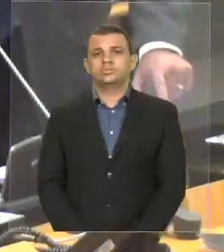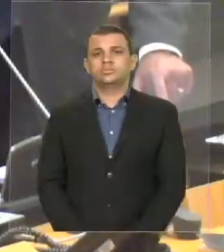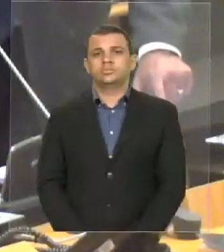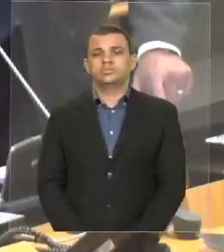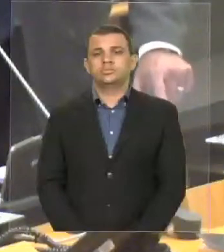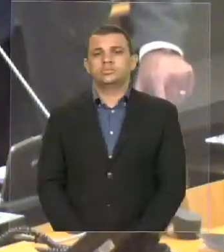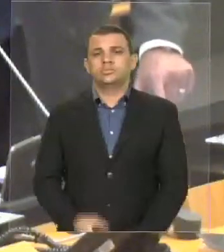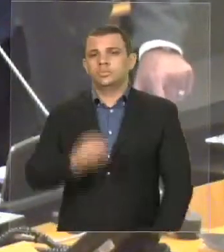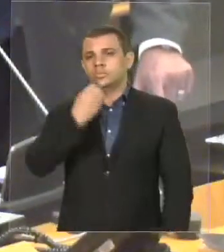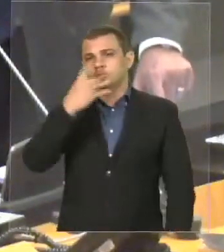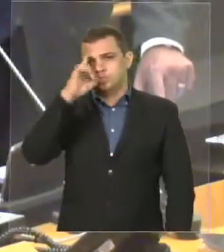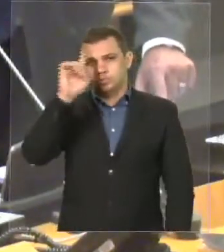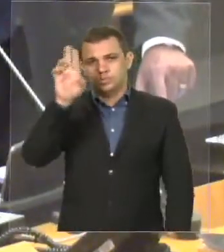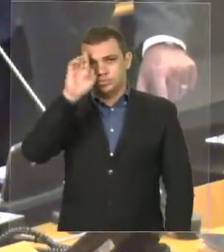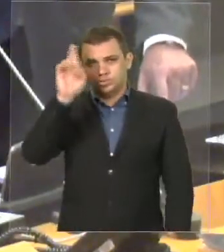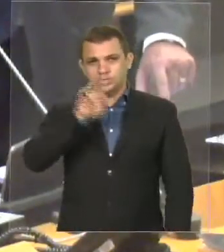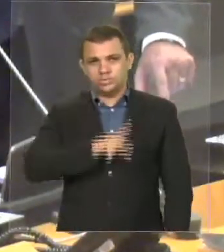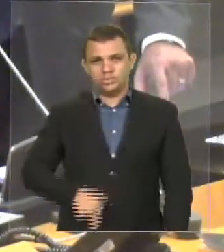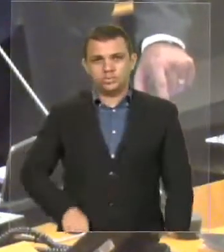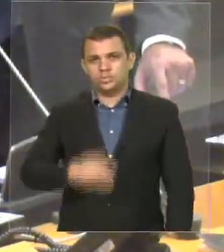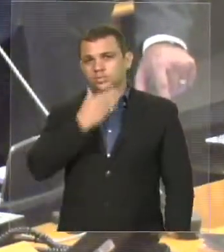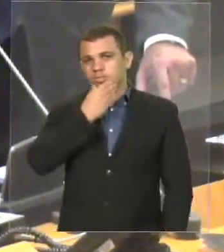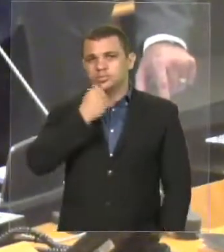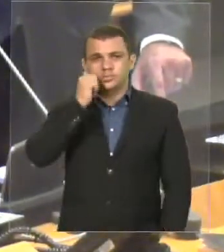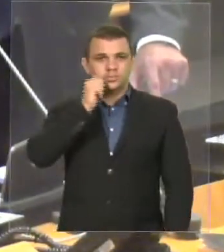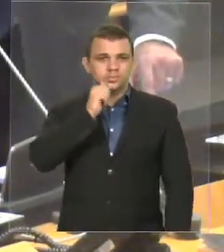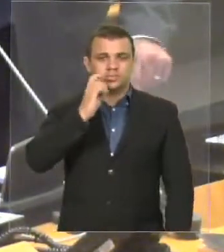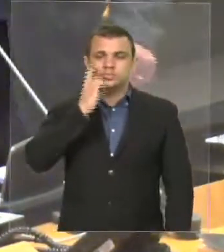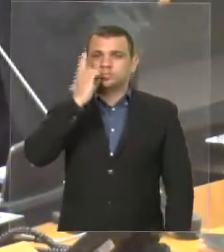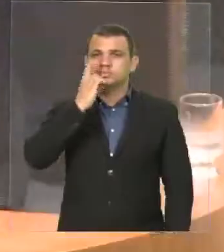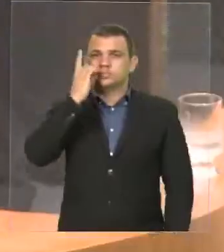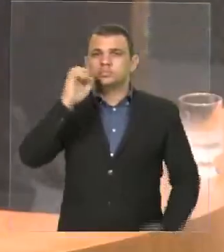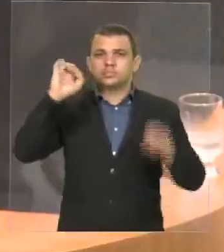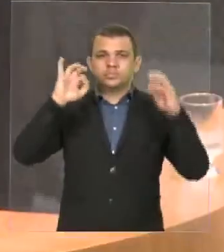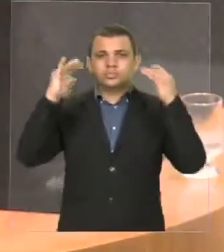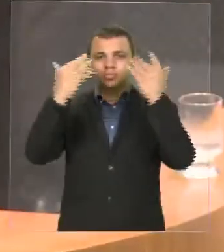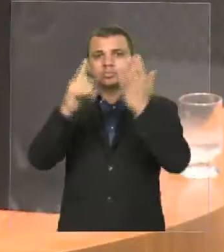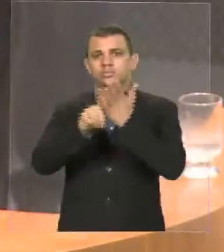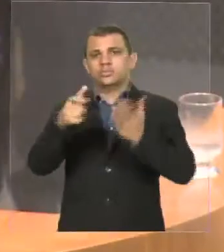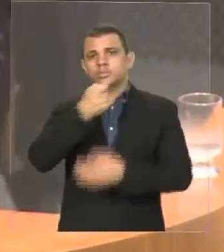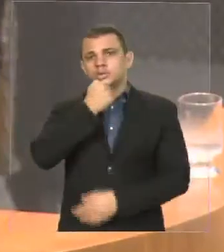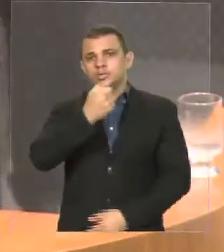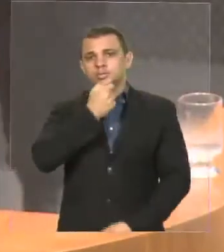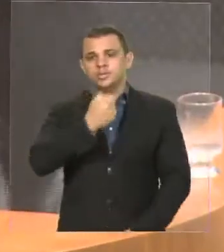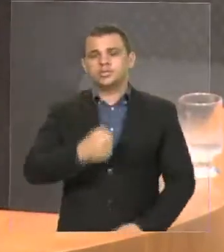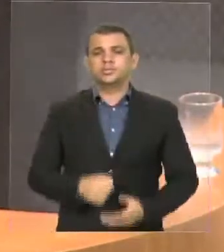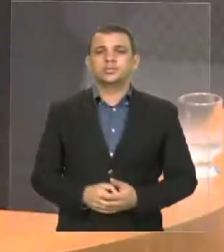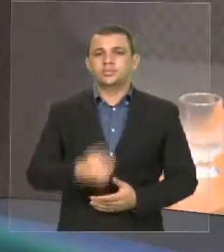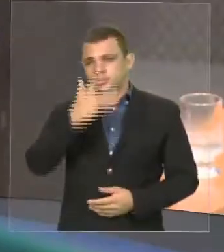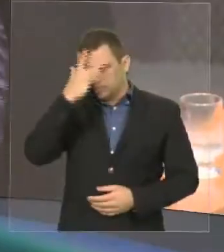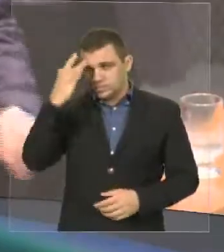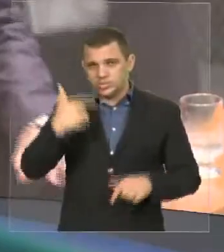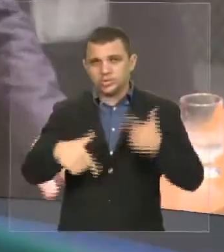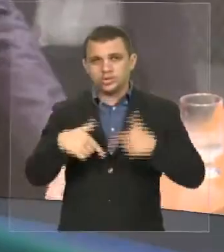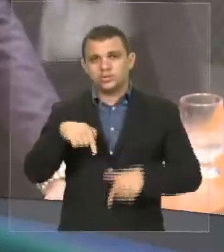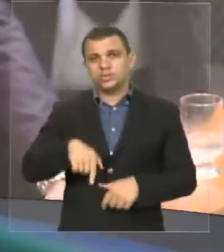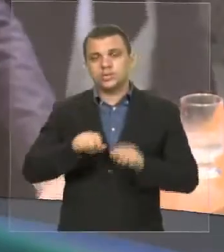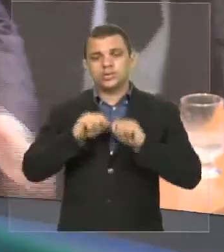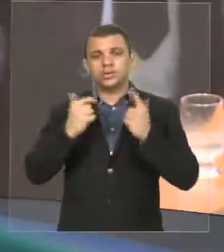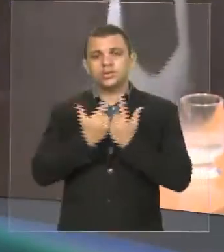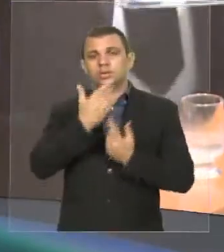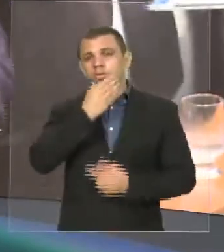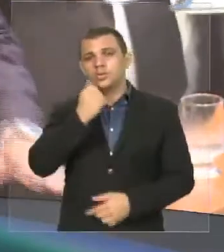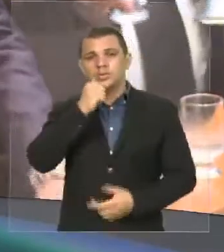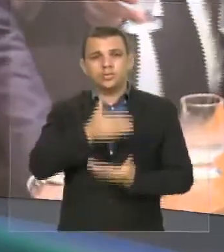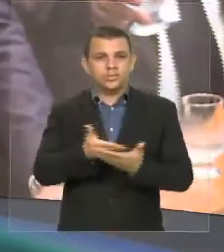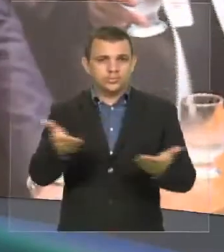Bom dia, senhor presidente, senhoras e senhores deputados, galeria, imprensa, servidores desta casa, senhoras e senhores